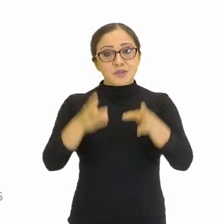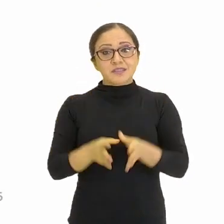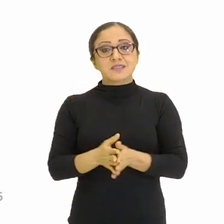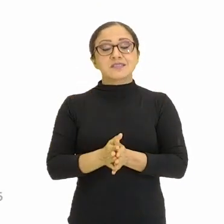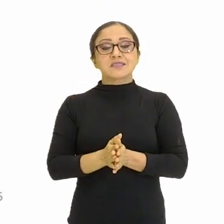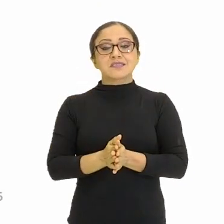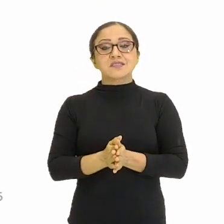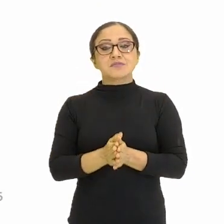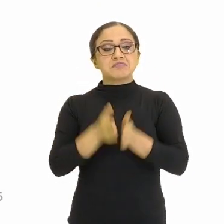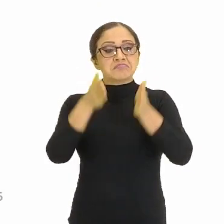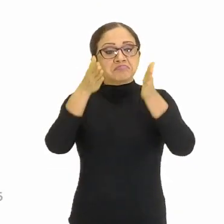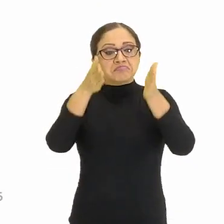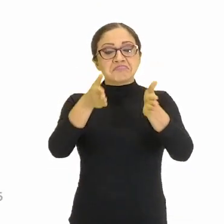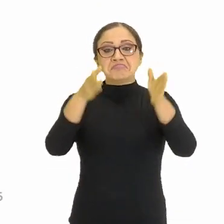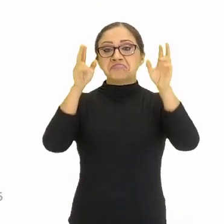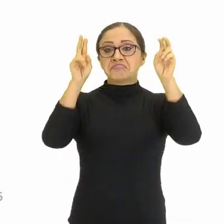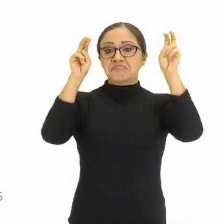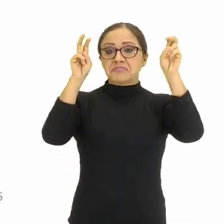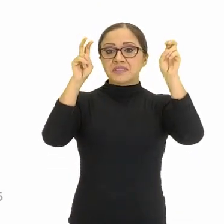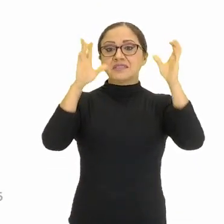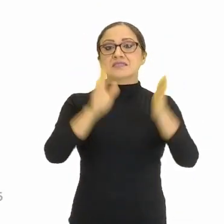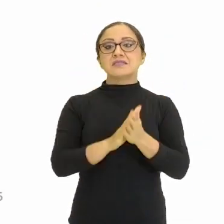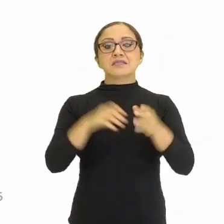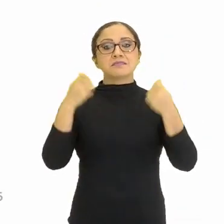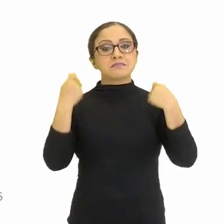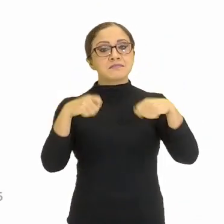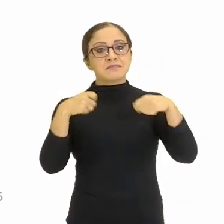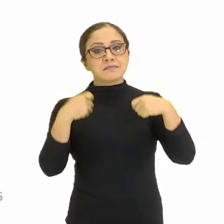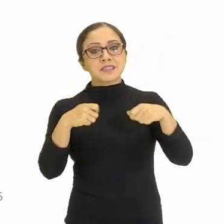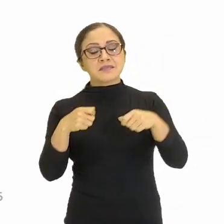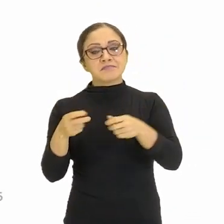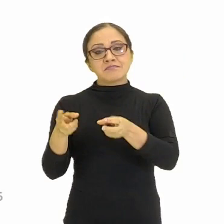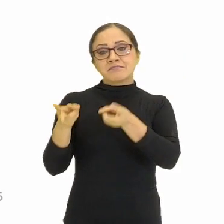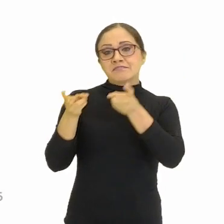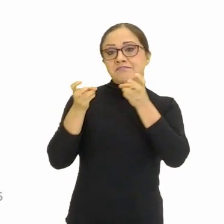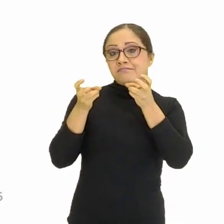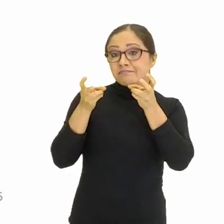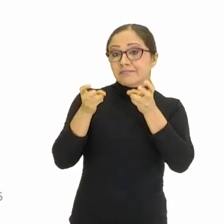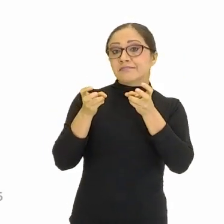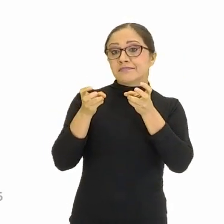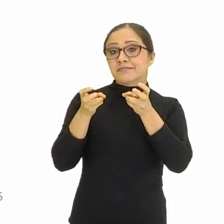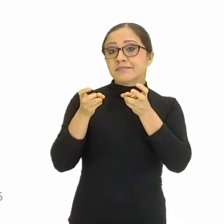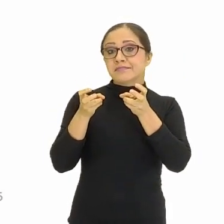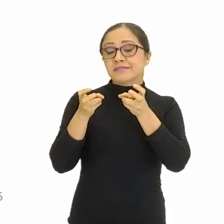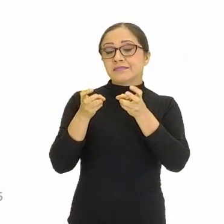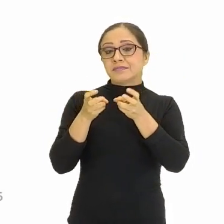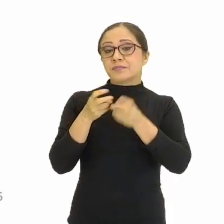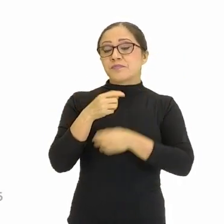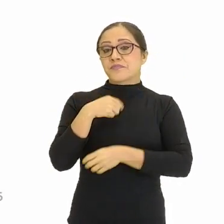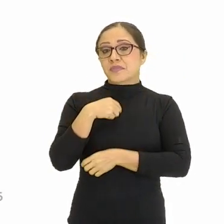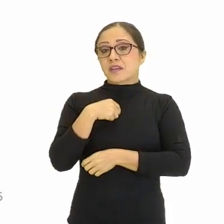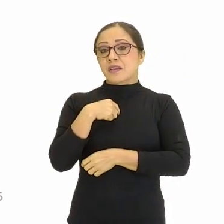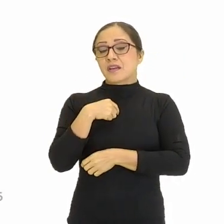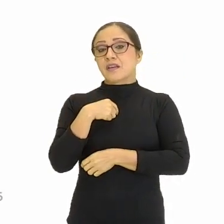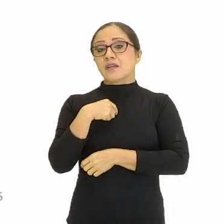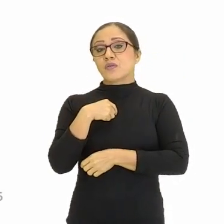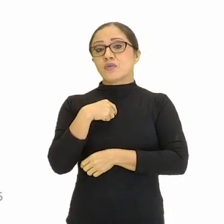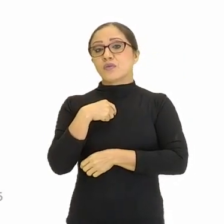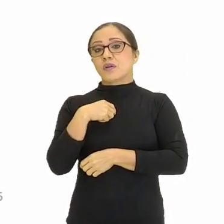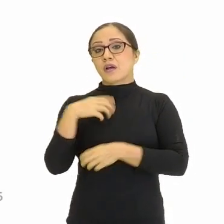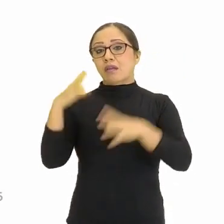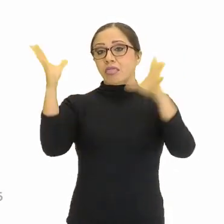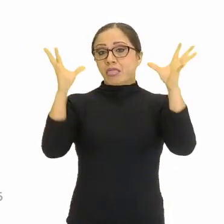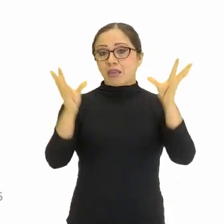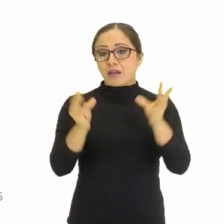apresentamos. Então, há necessidade de se perceberem isso. Eu fiz até aqui, né? Na conclusão, mas olha,